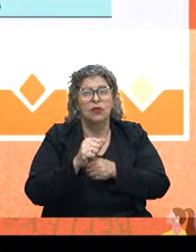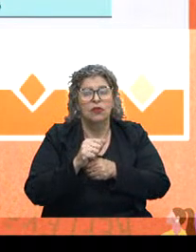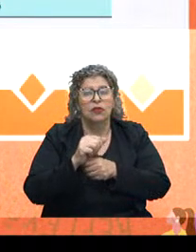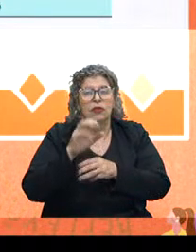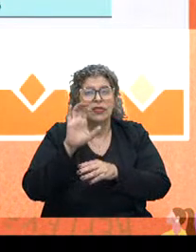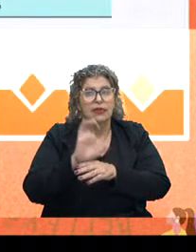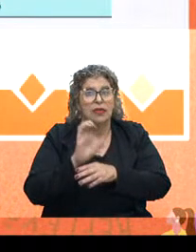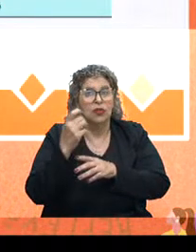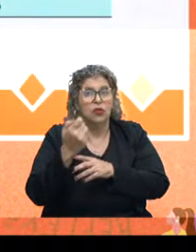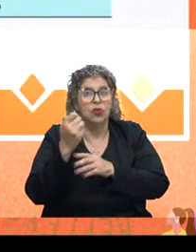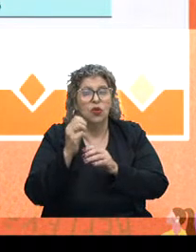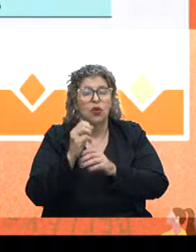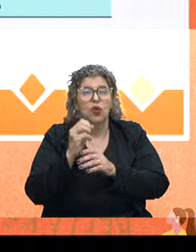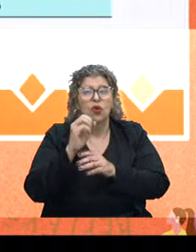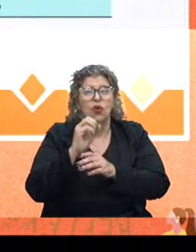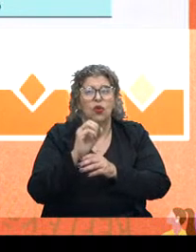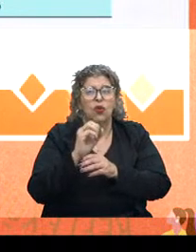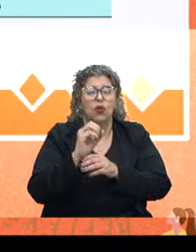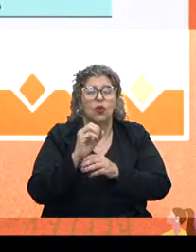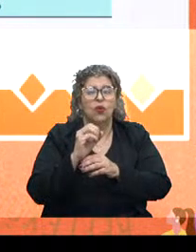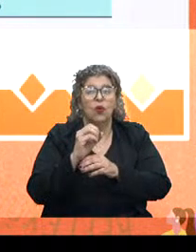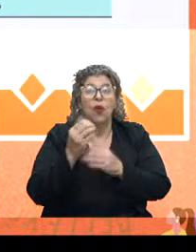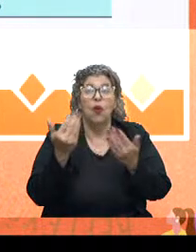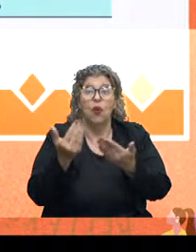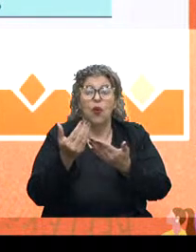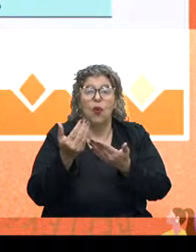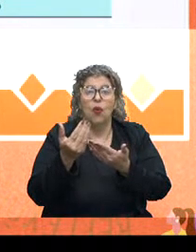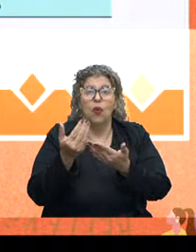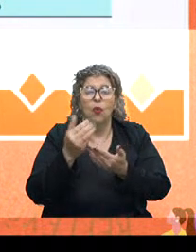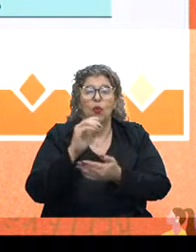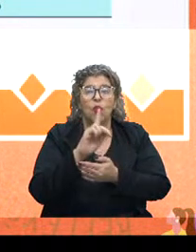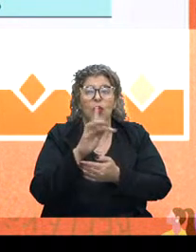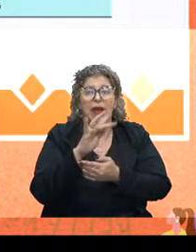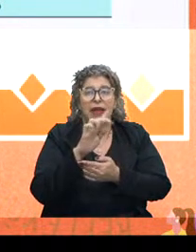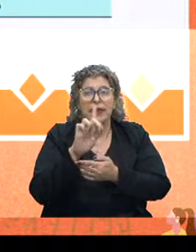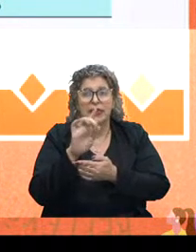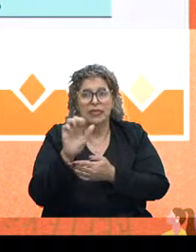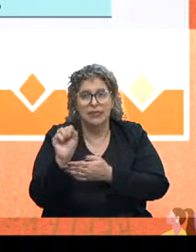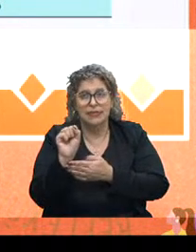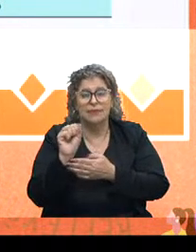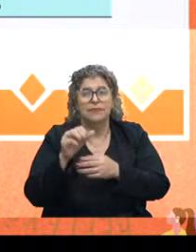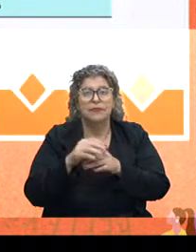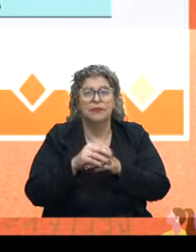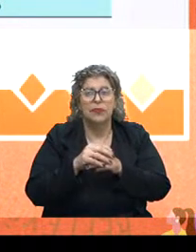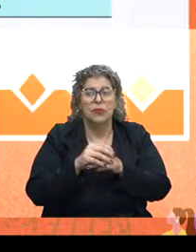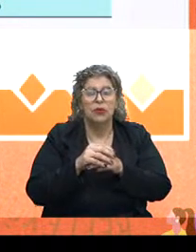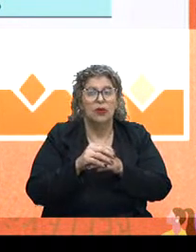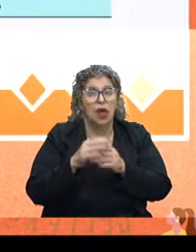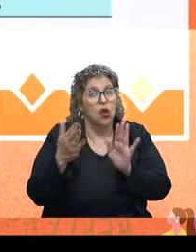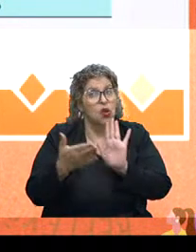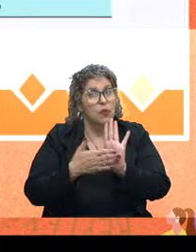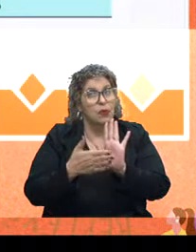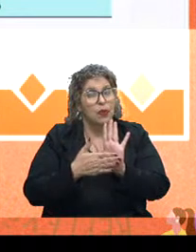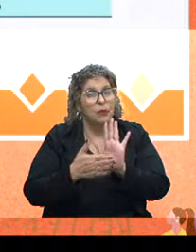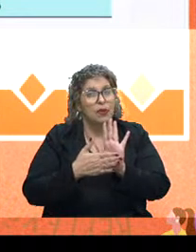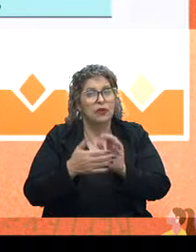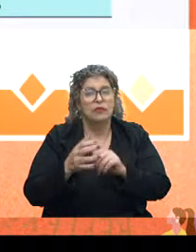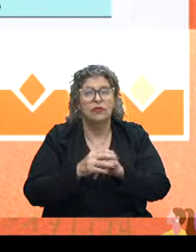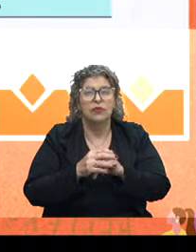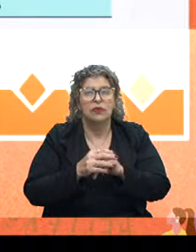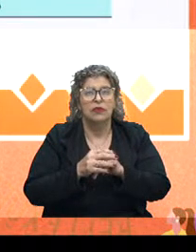Estadual do Rio Grande do Sul, ao ERGS. Então, é o cômputo do gasto do Estado com o ERGS aqui. Nós estamos propondo que